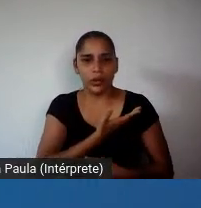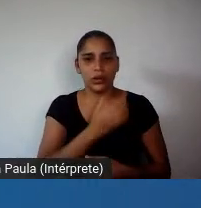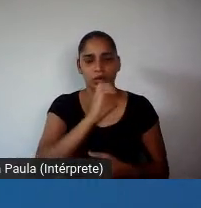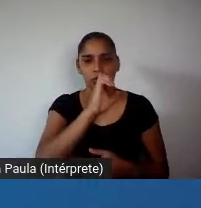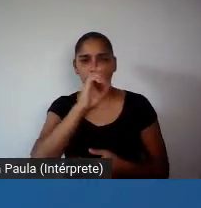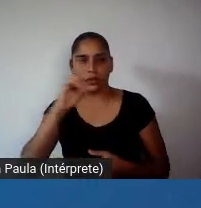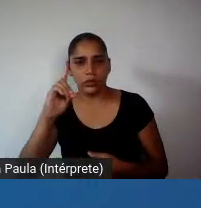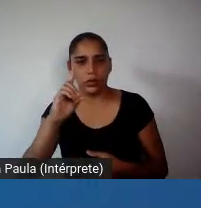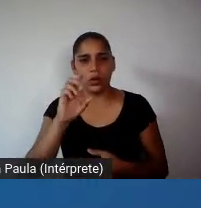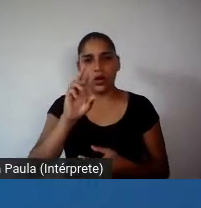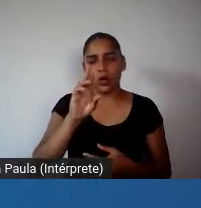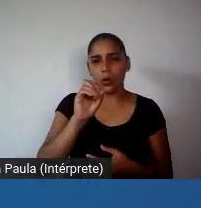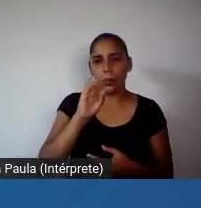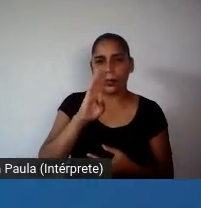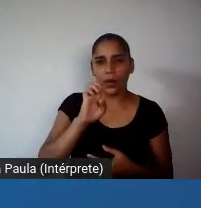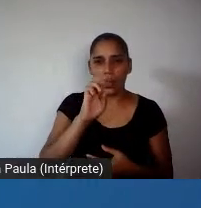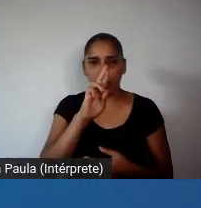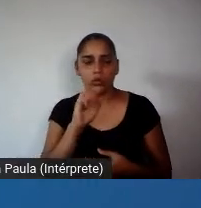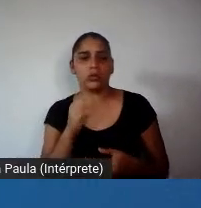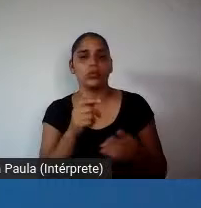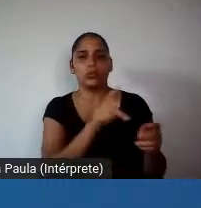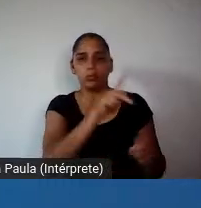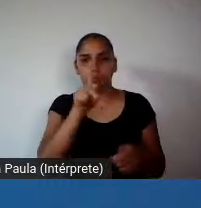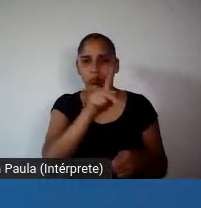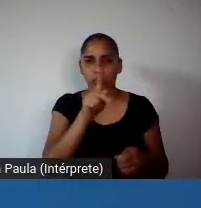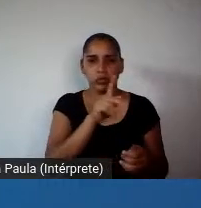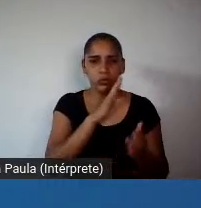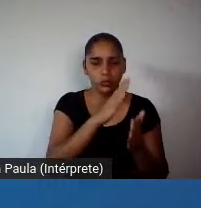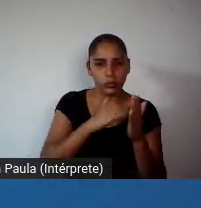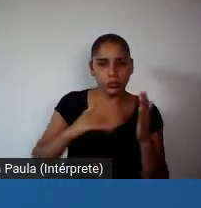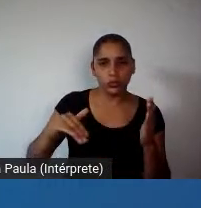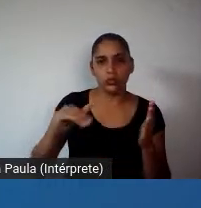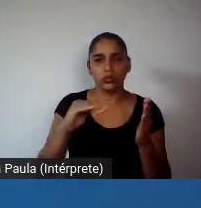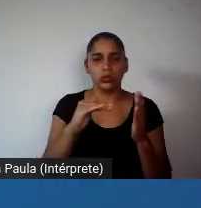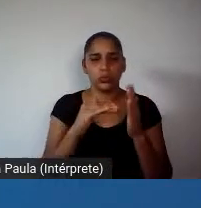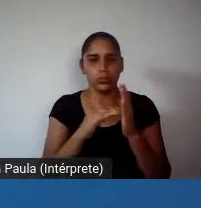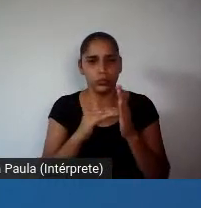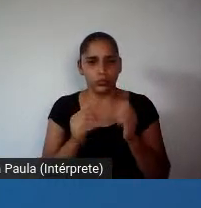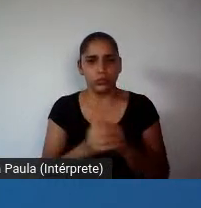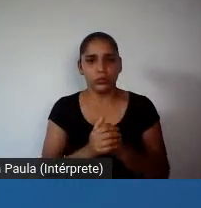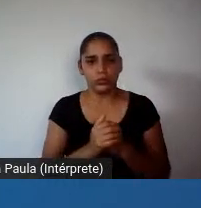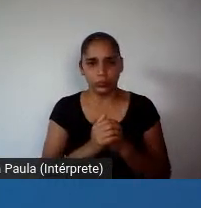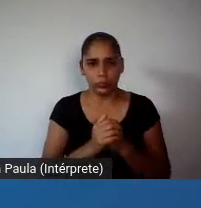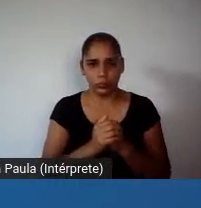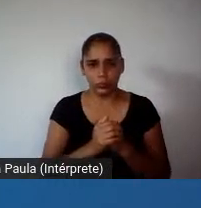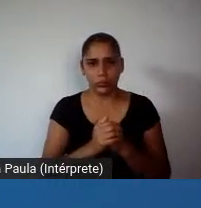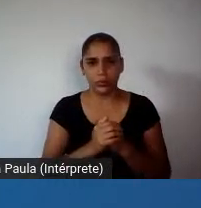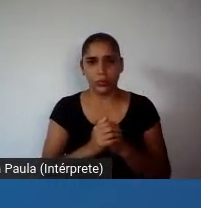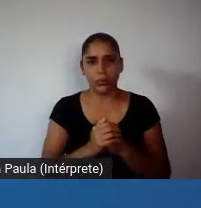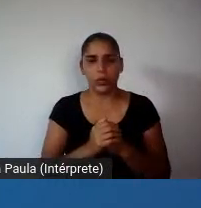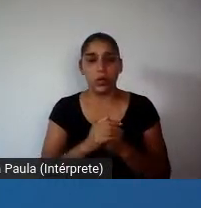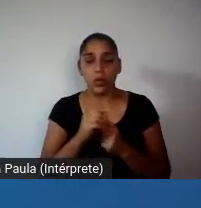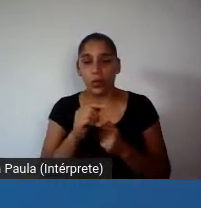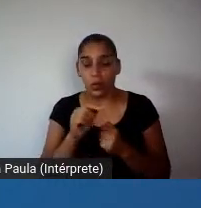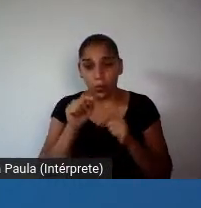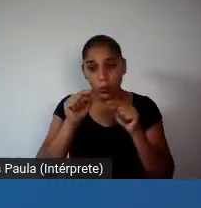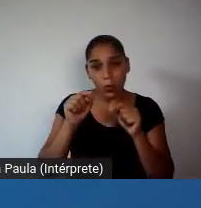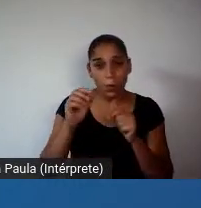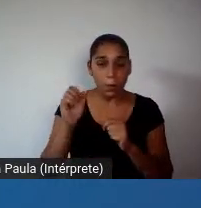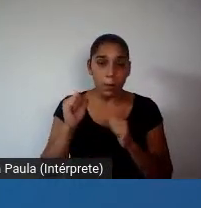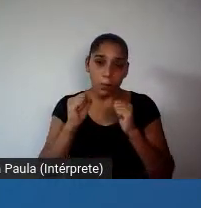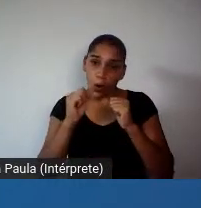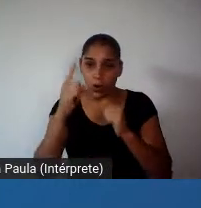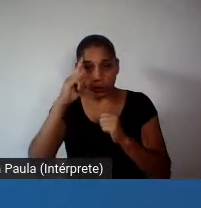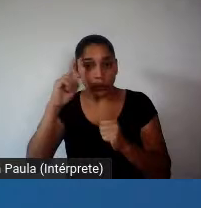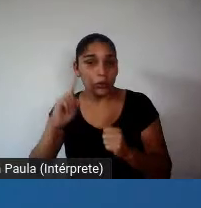Medrônia, Temporão, Maurício Barreto, eu vou brincar, assim, vocês podem não saber, mas eu